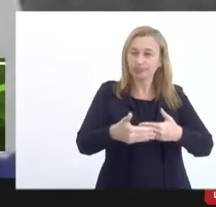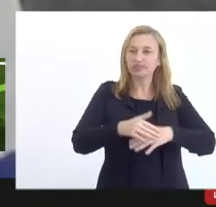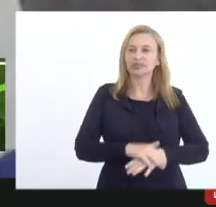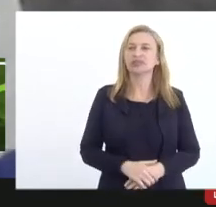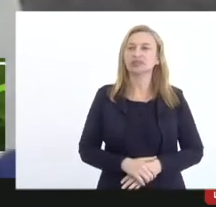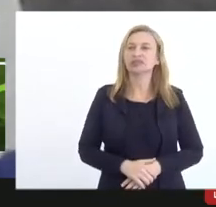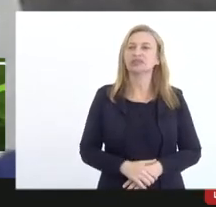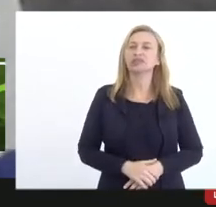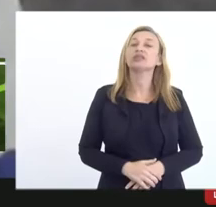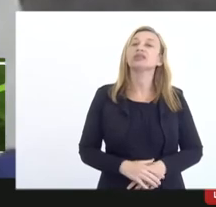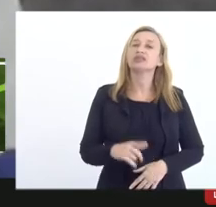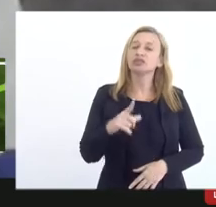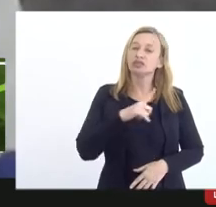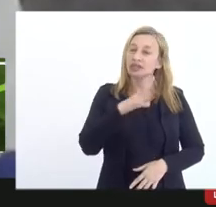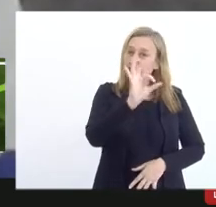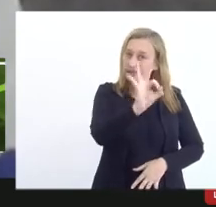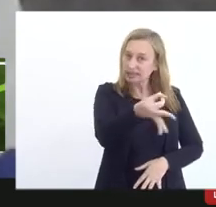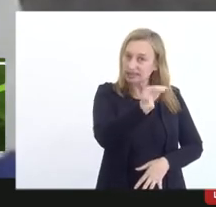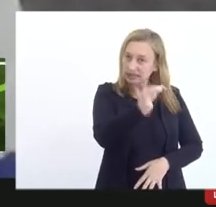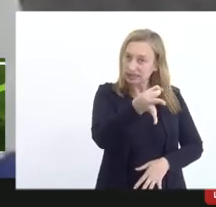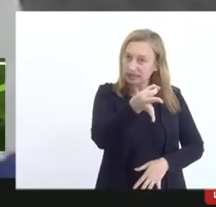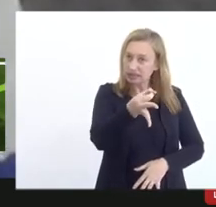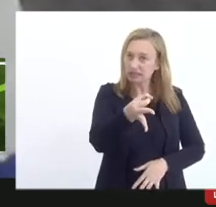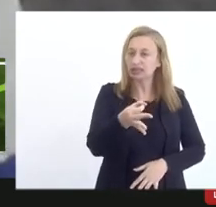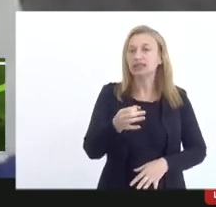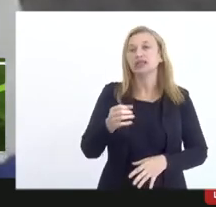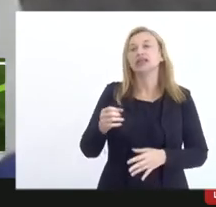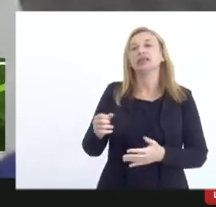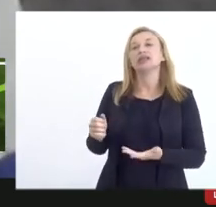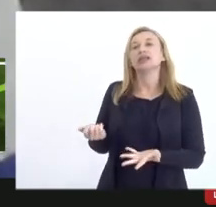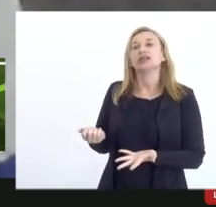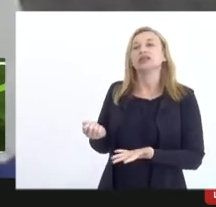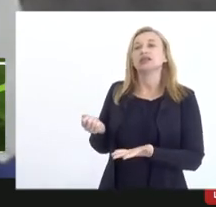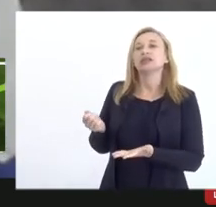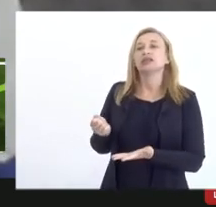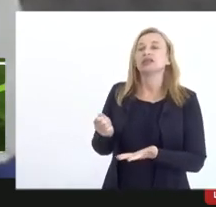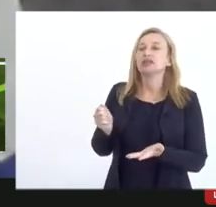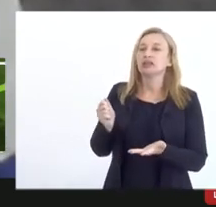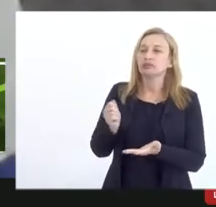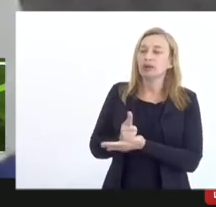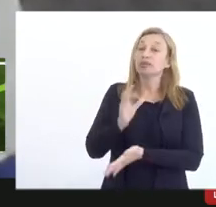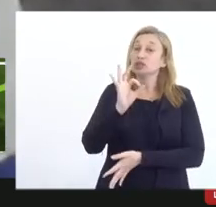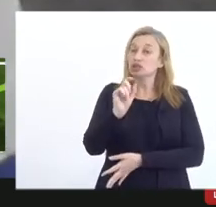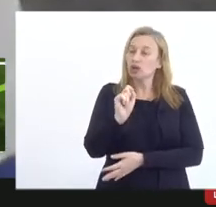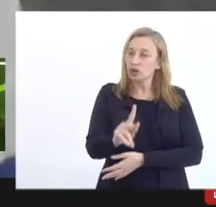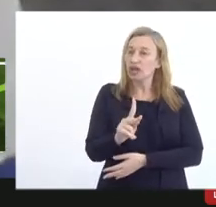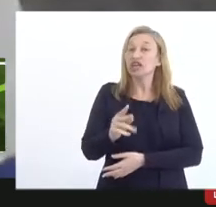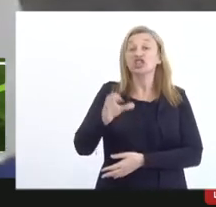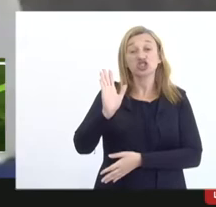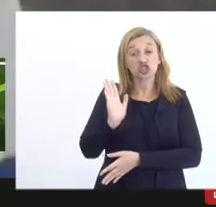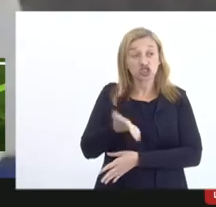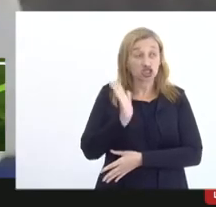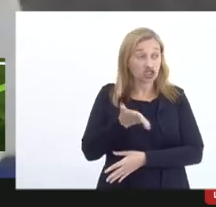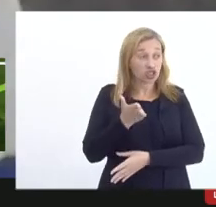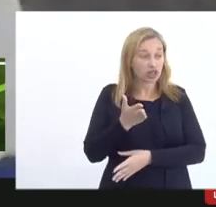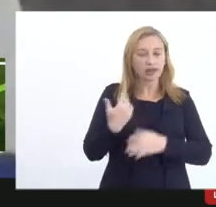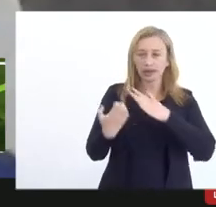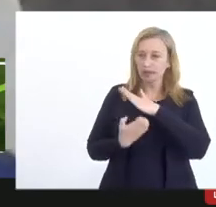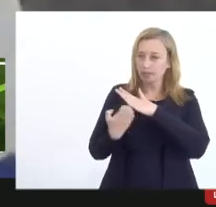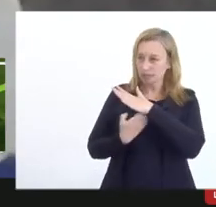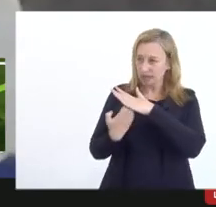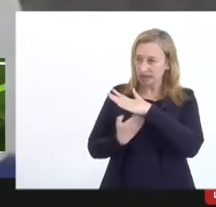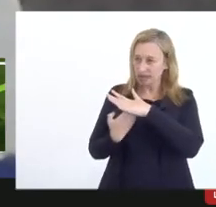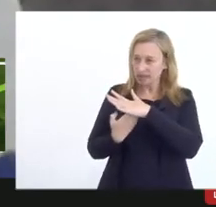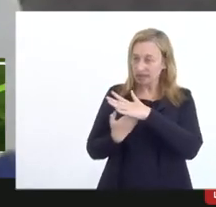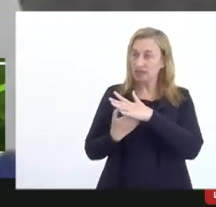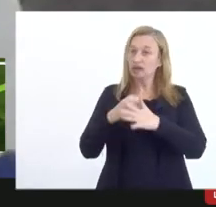que estivesse se garantindo que a prestação de contas está ok já que o fornecedor que ele está utilizando o prestador de serviço que ele está utilizando está